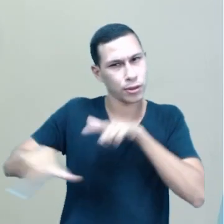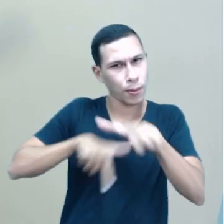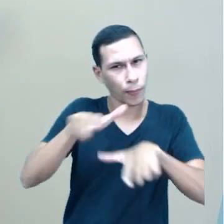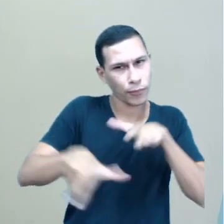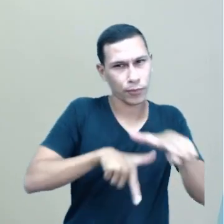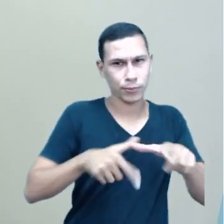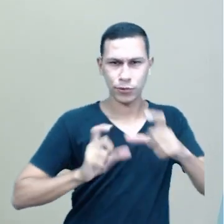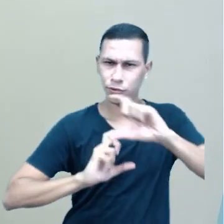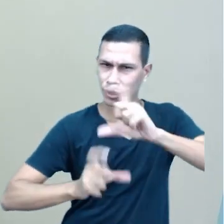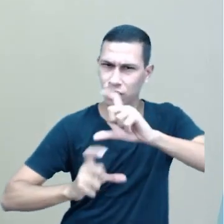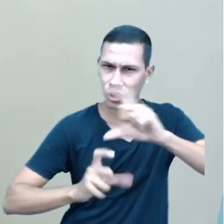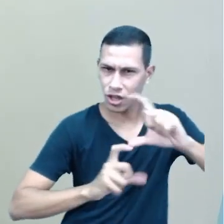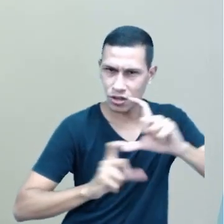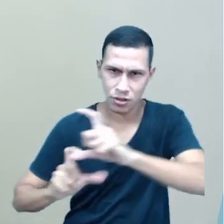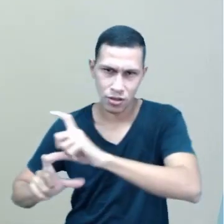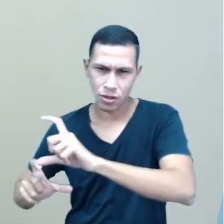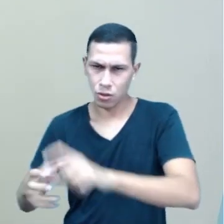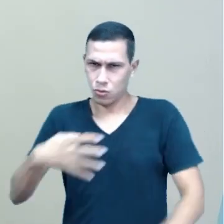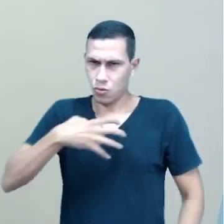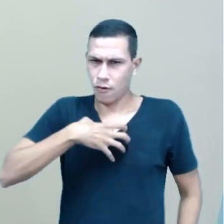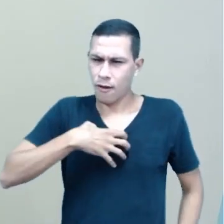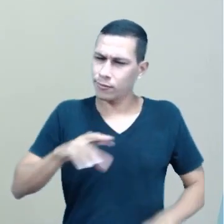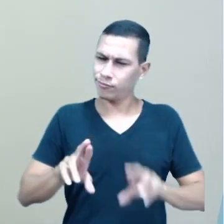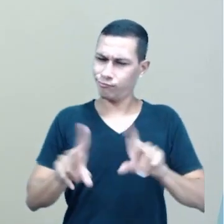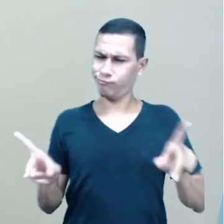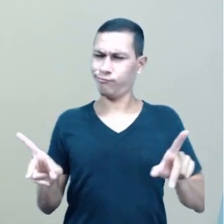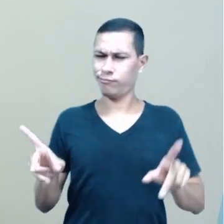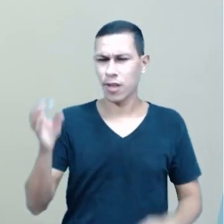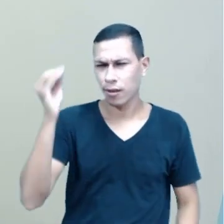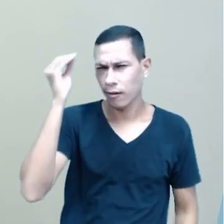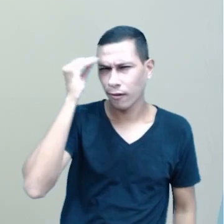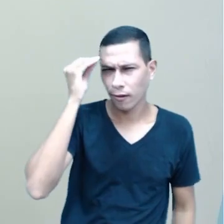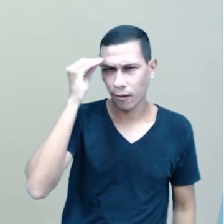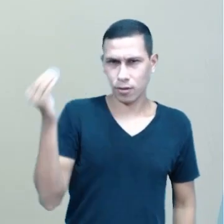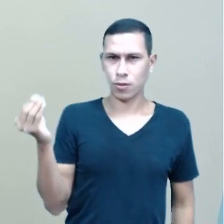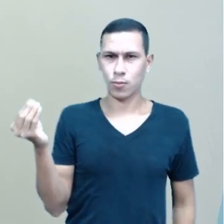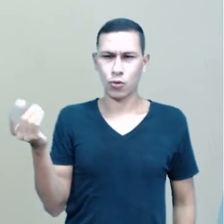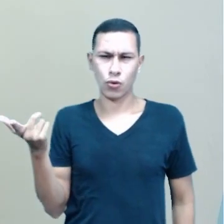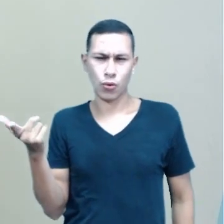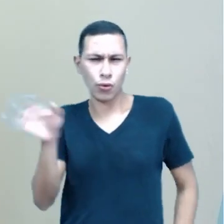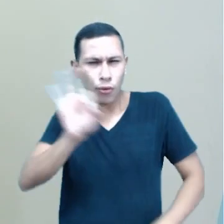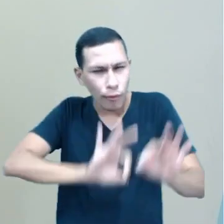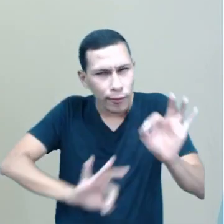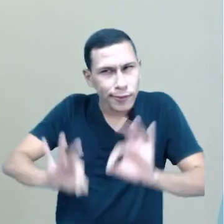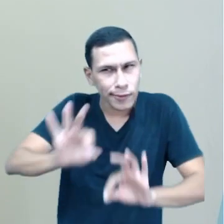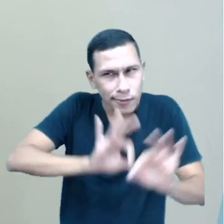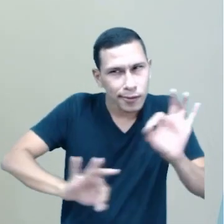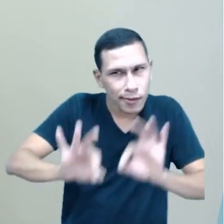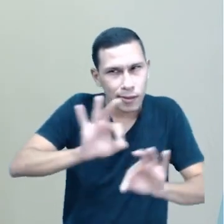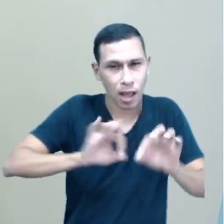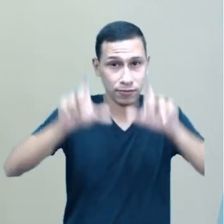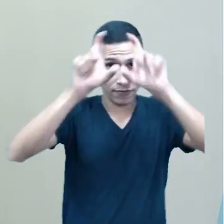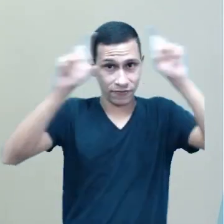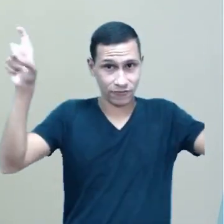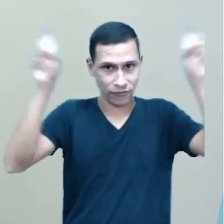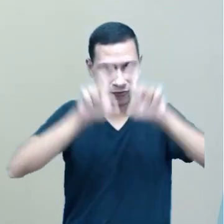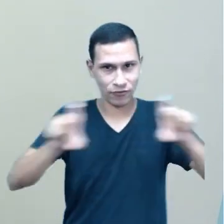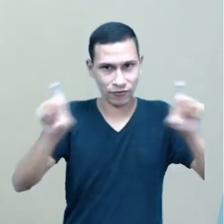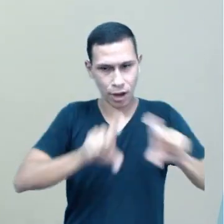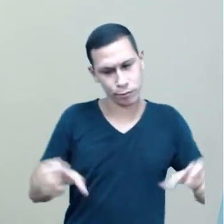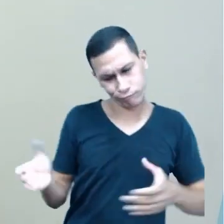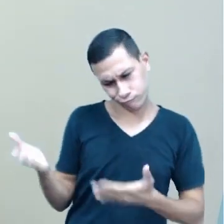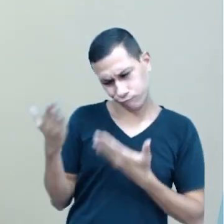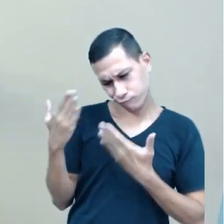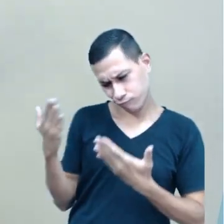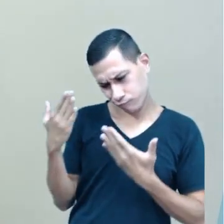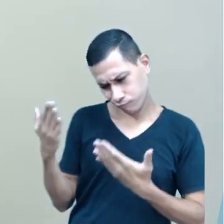charge através de um outro olhar. A gente tentou fazer uma produção de frases irônicas. Vocês estão